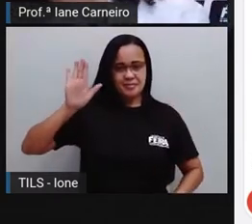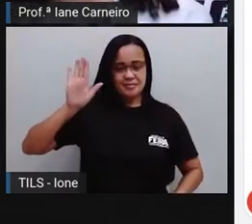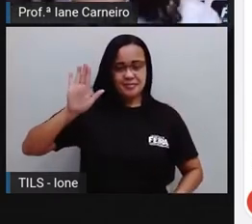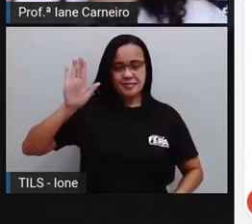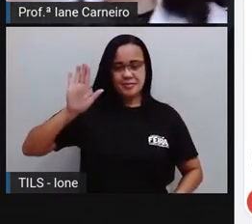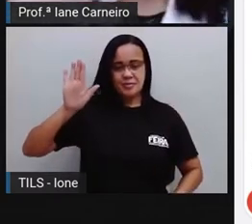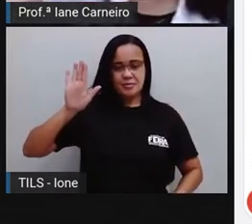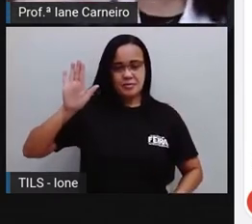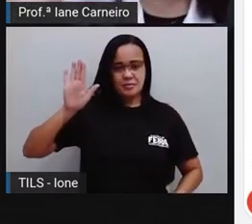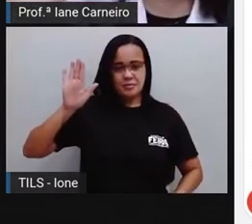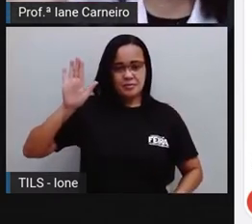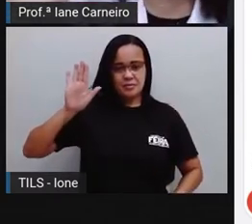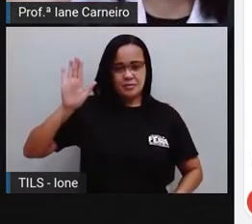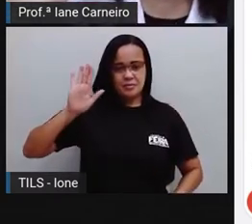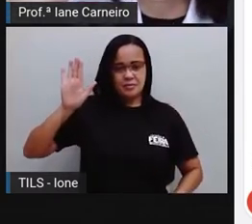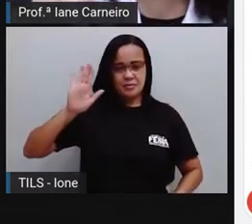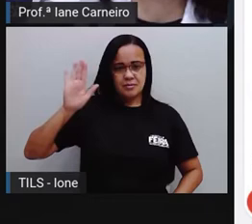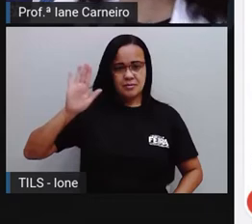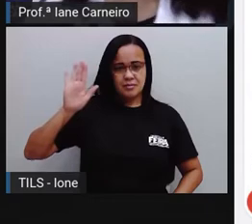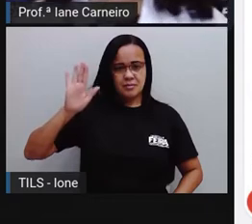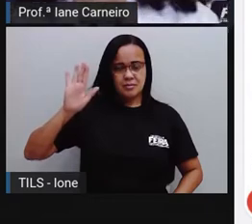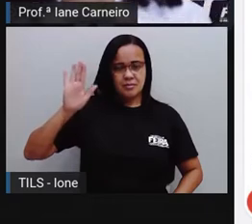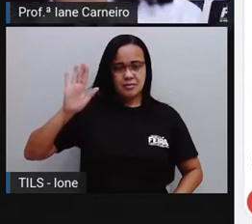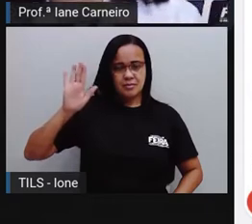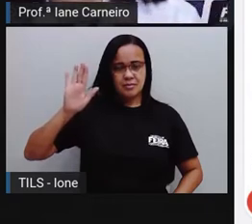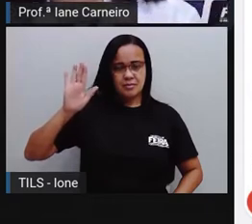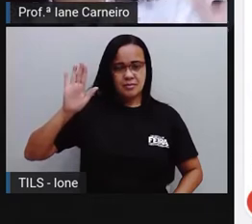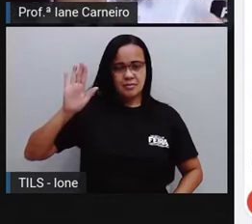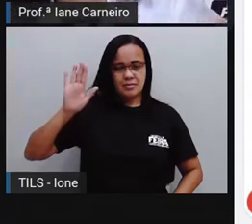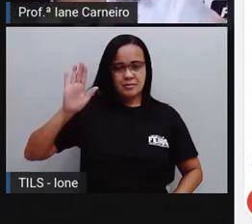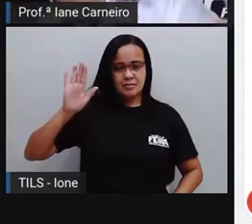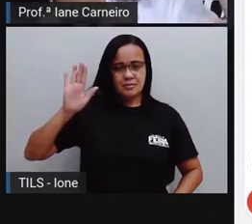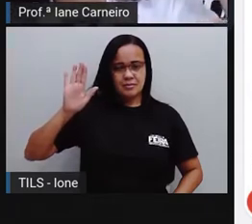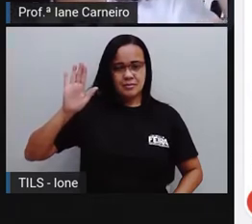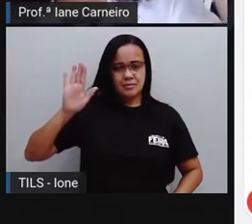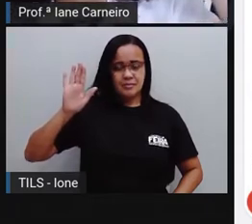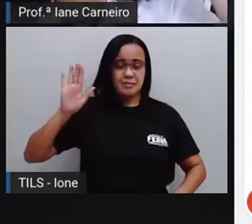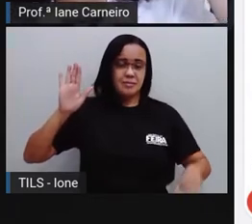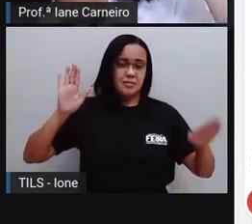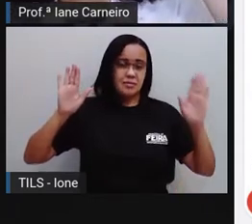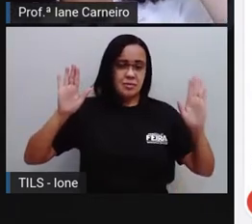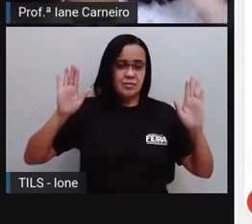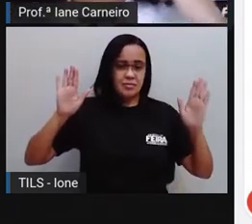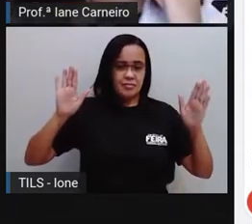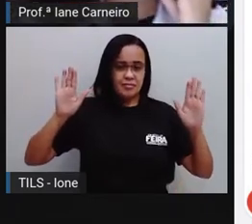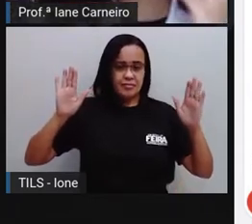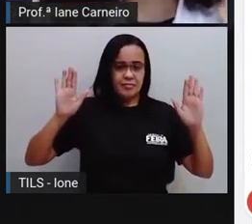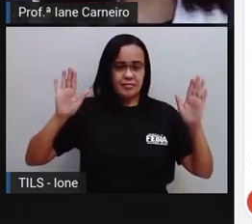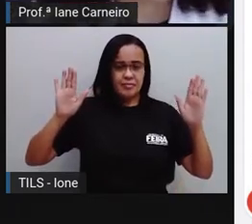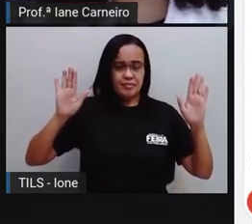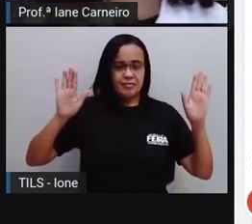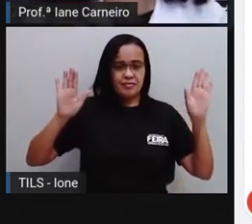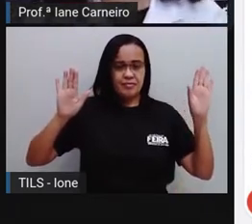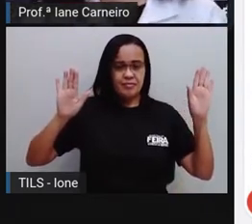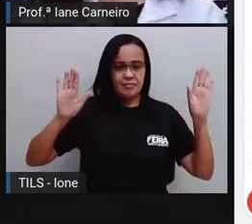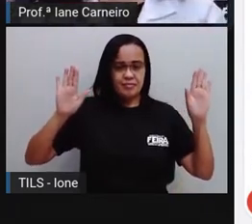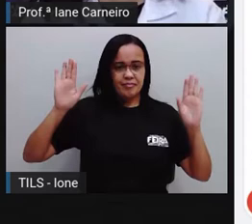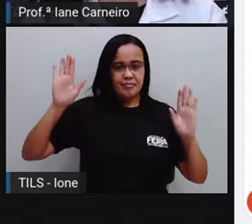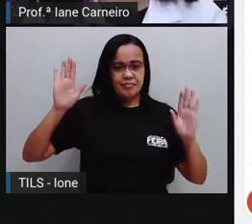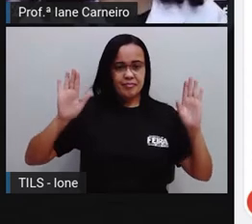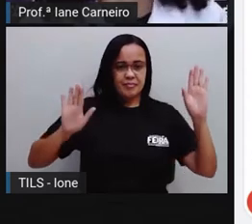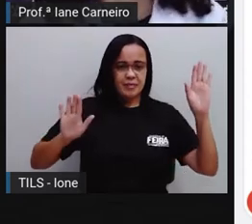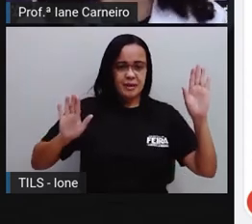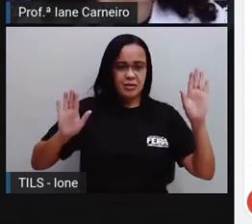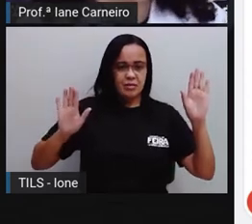Isso, com a mão direita aí levantada. E agora com a mão esquerda, ó. Aí tem gente que fala assim, ah, a mão